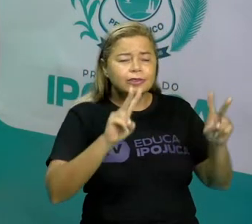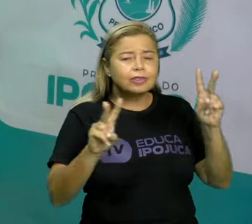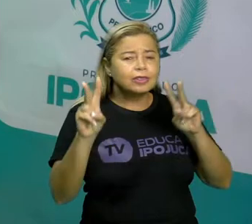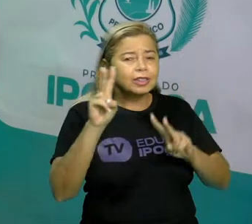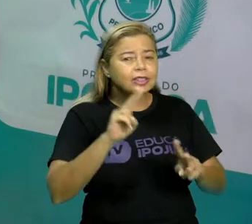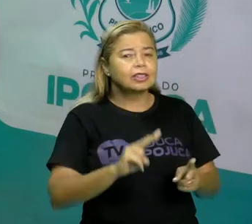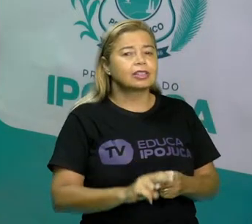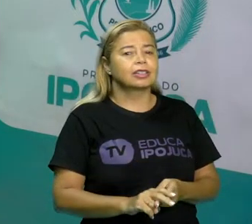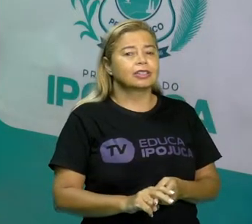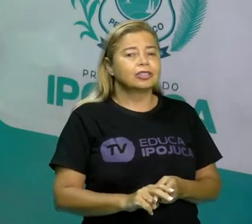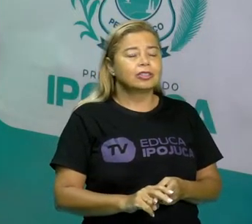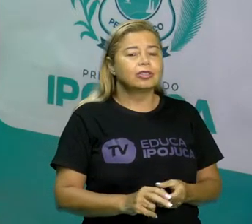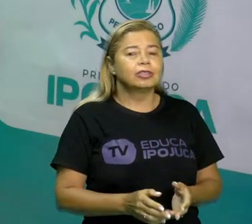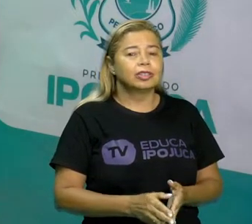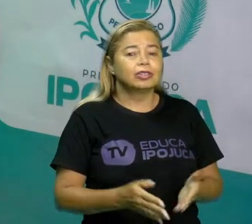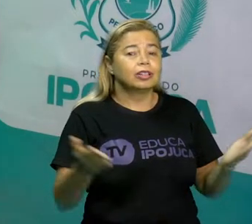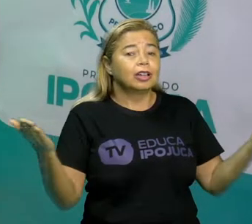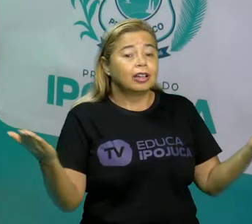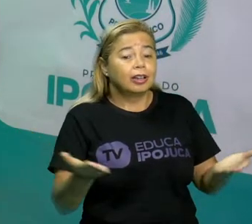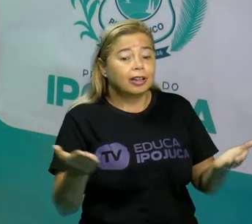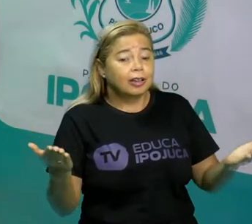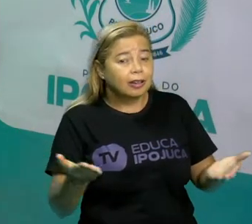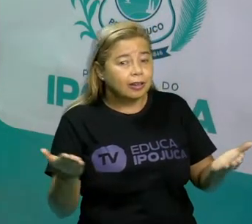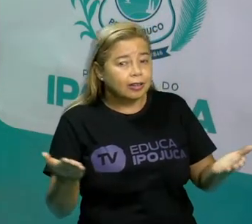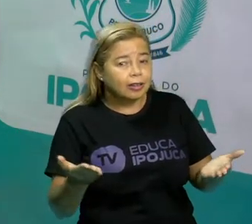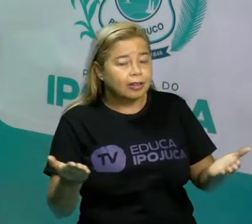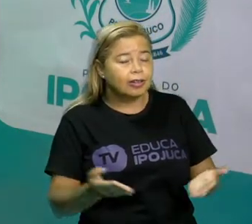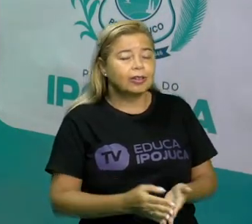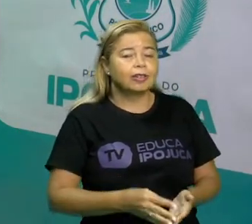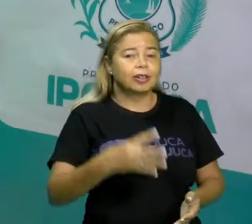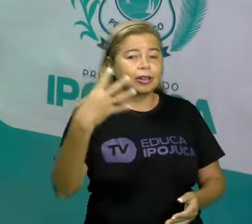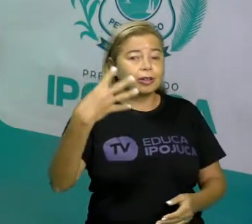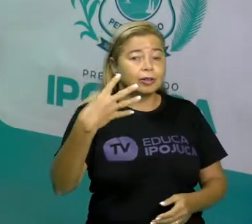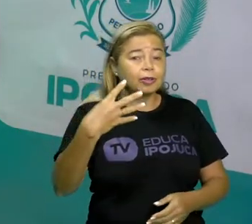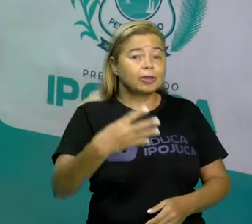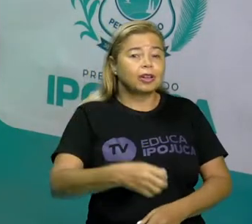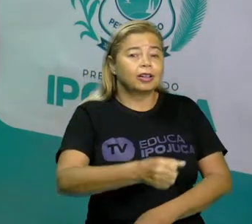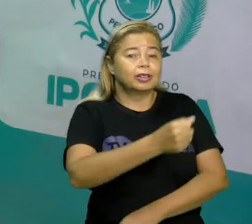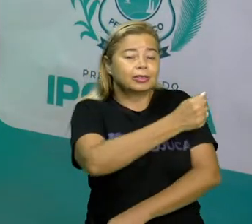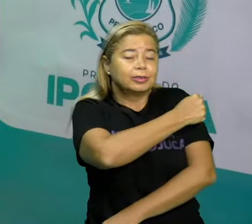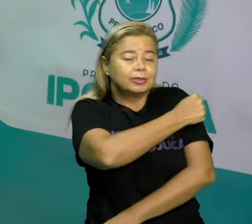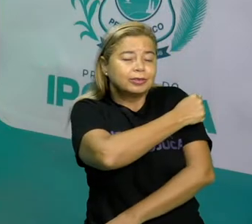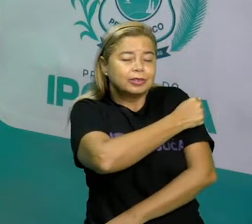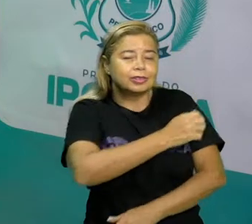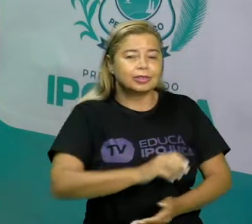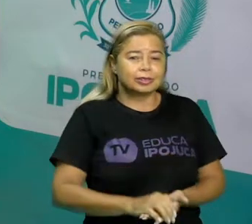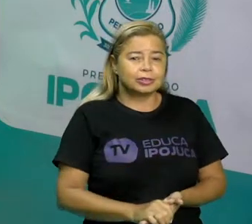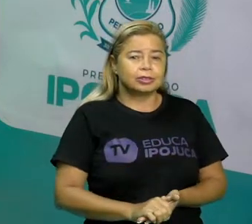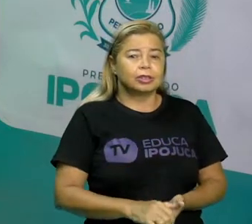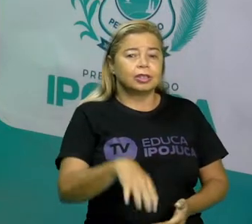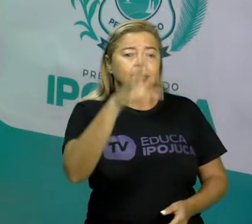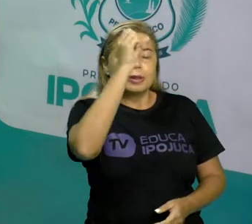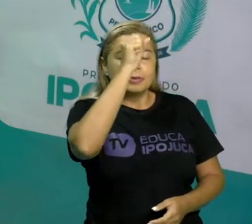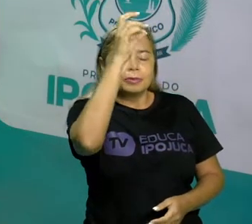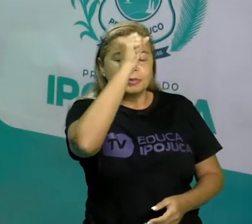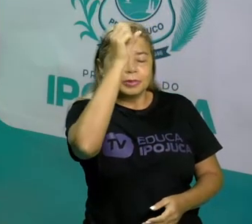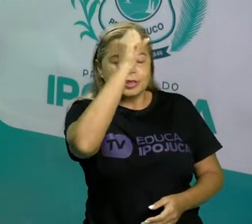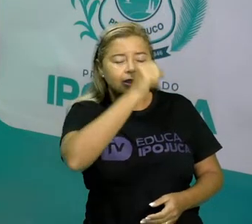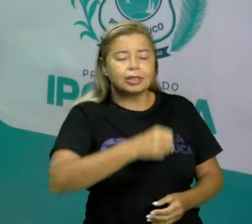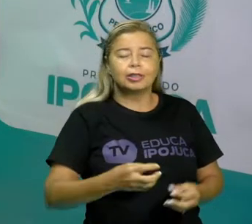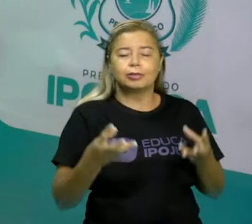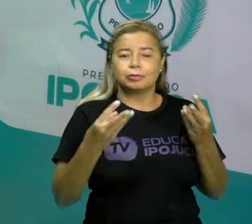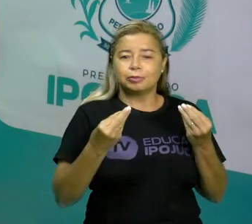e nós estamos agora no quarto ano. Vamos rever bastante coisas e vamos aprender coisas novas